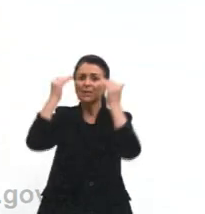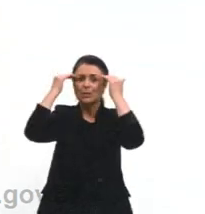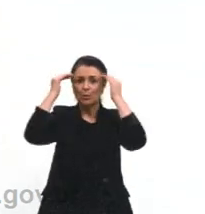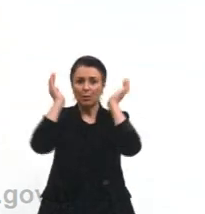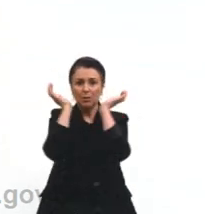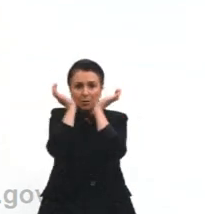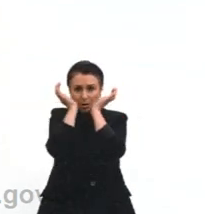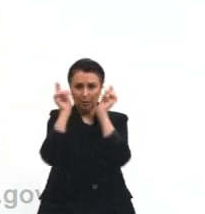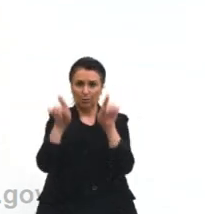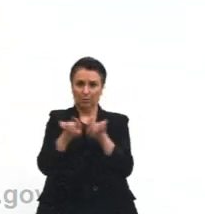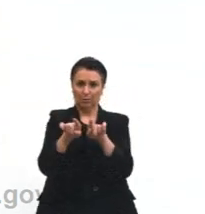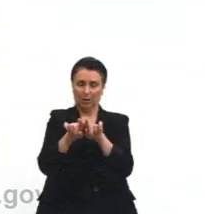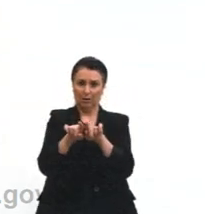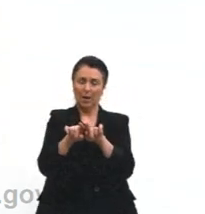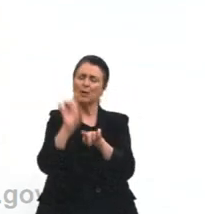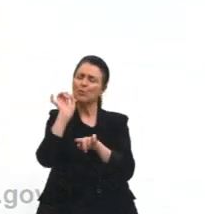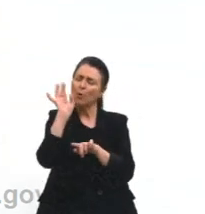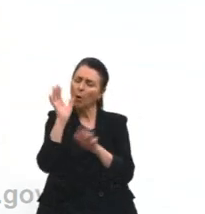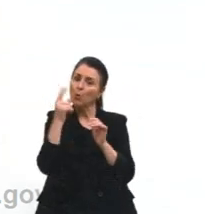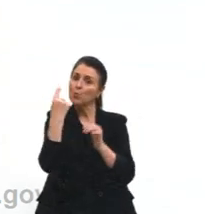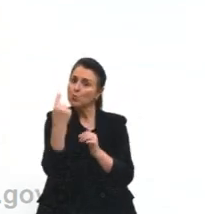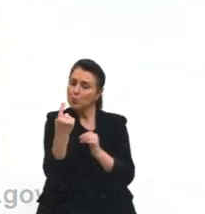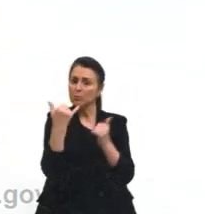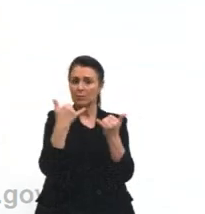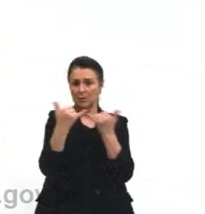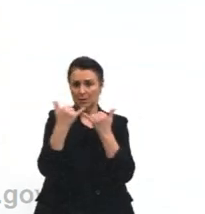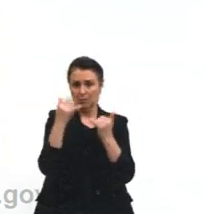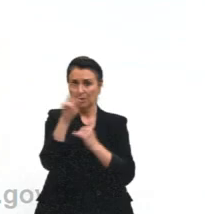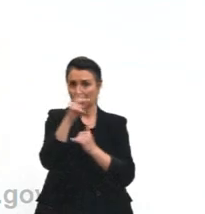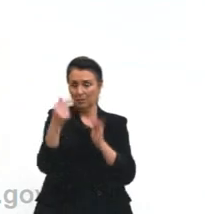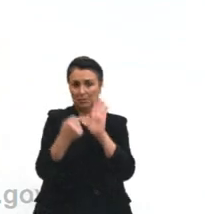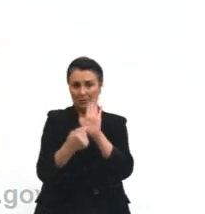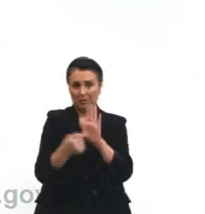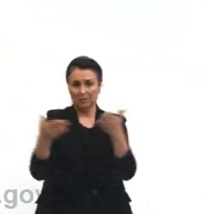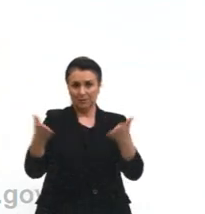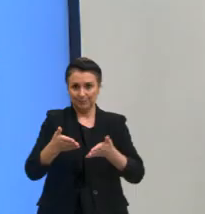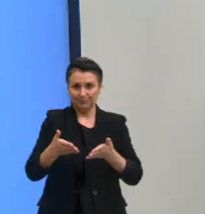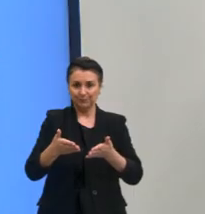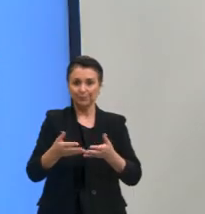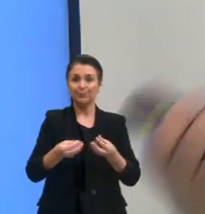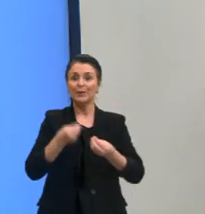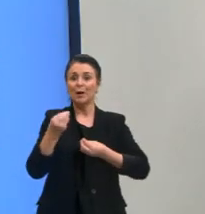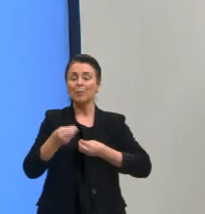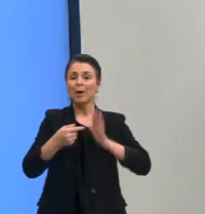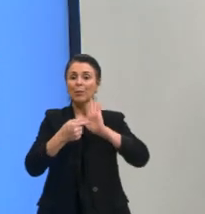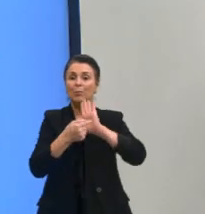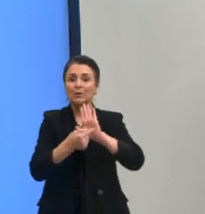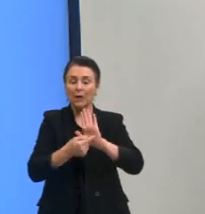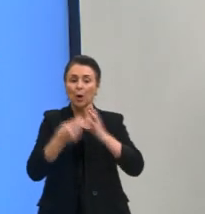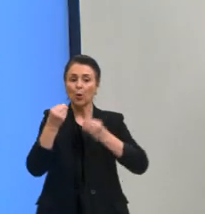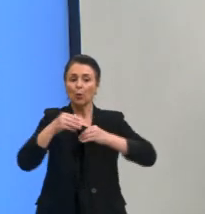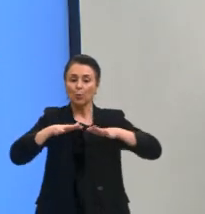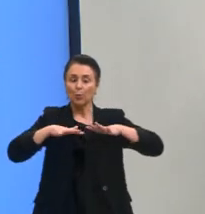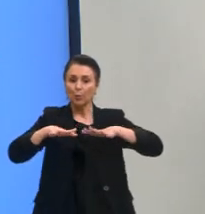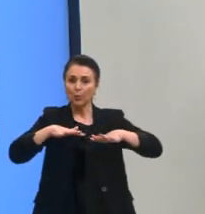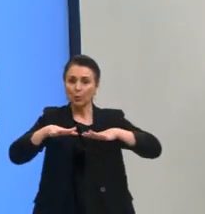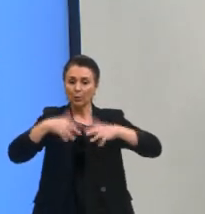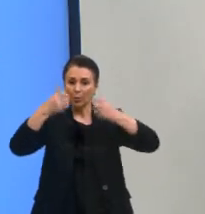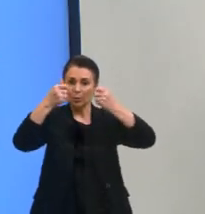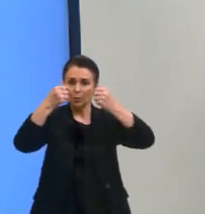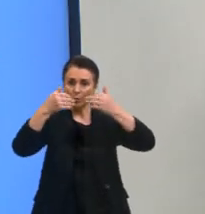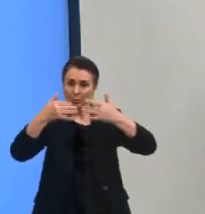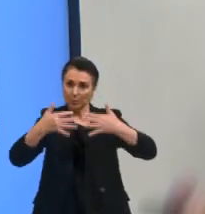eu trouxe só um exemplo para mostrar para vocês de como o movimento mudou bastante nessa época. A